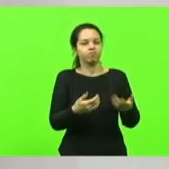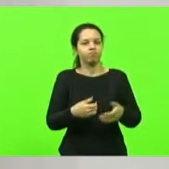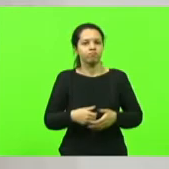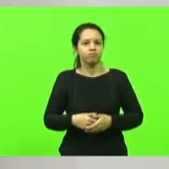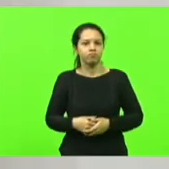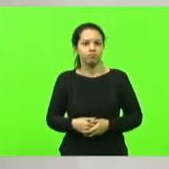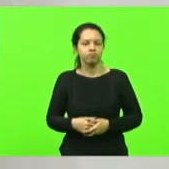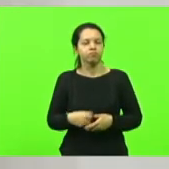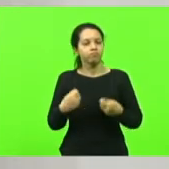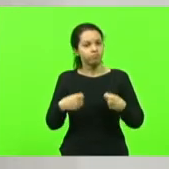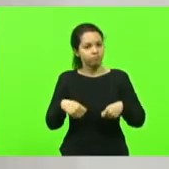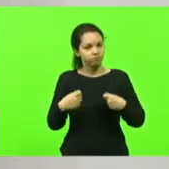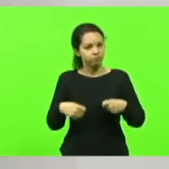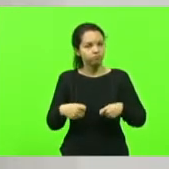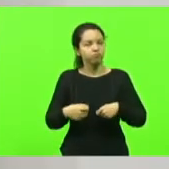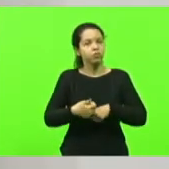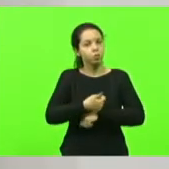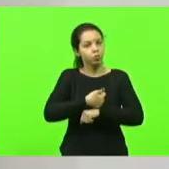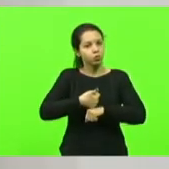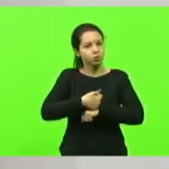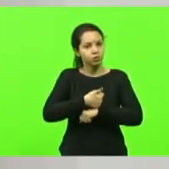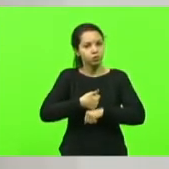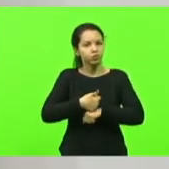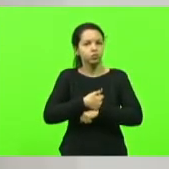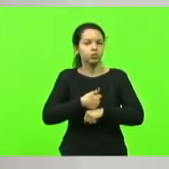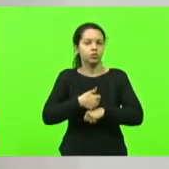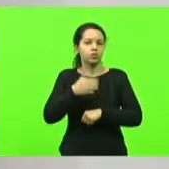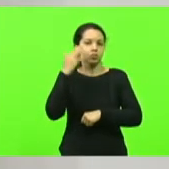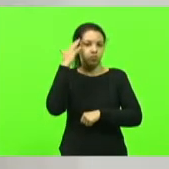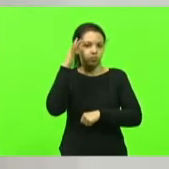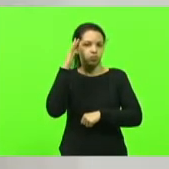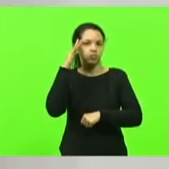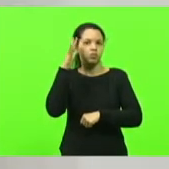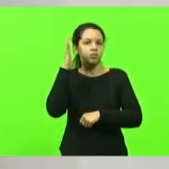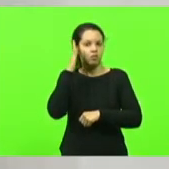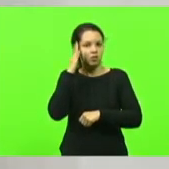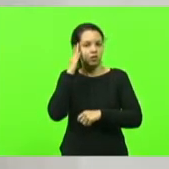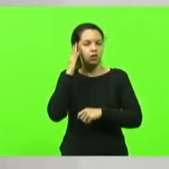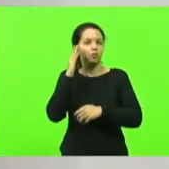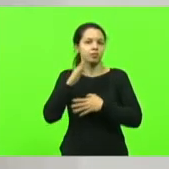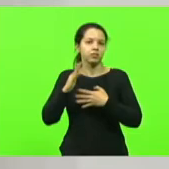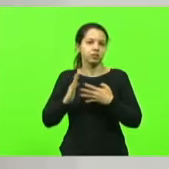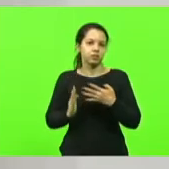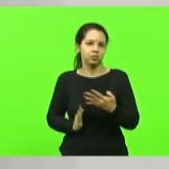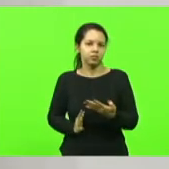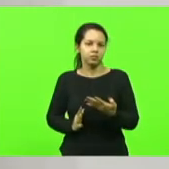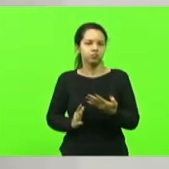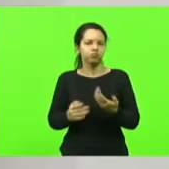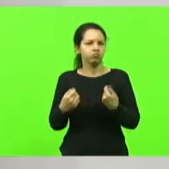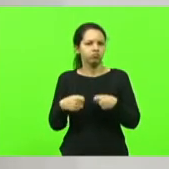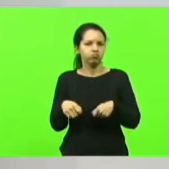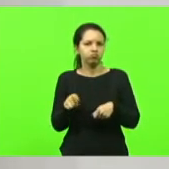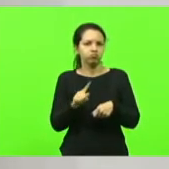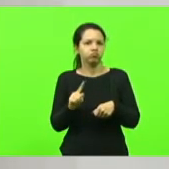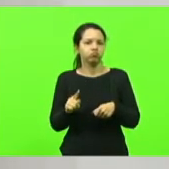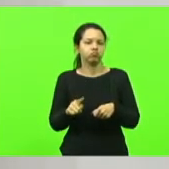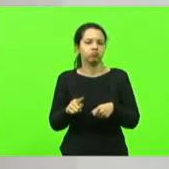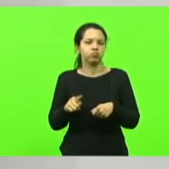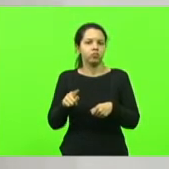algum profissional que entenda essa linguagem. não precisa fazer uma contratação específica.